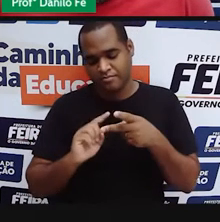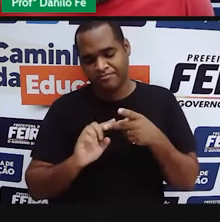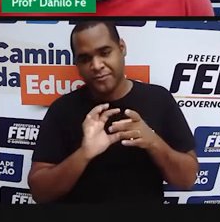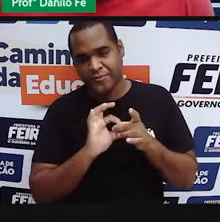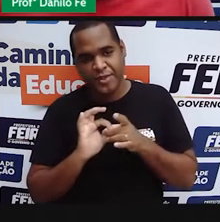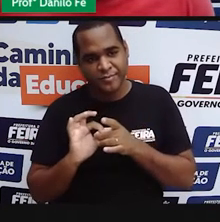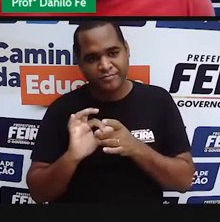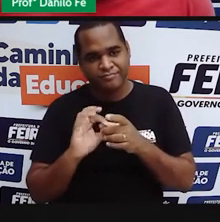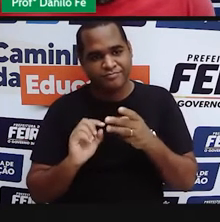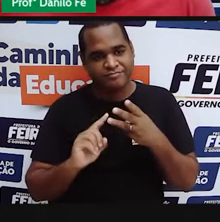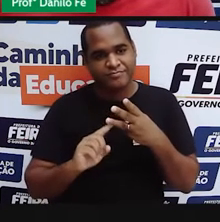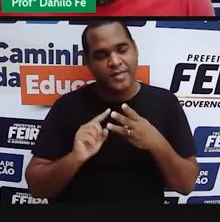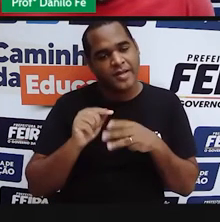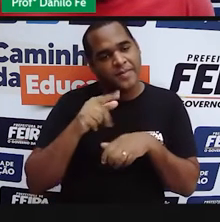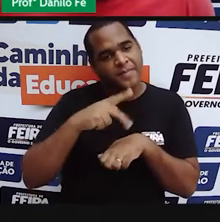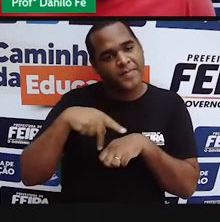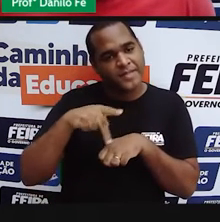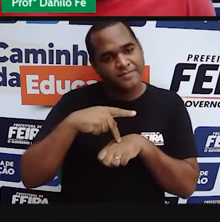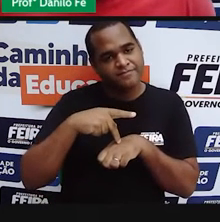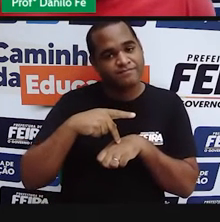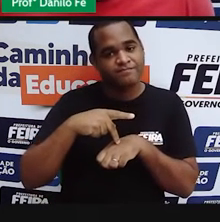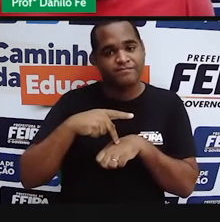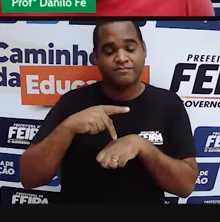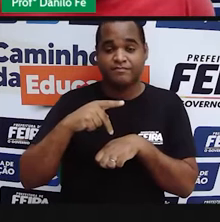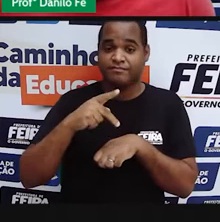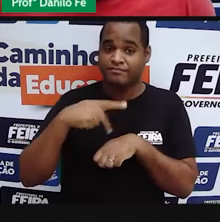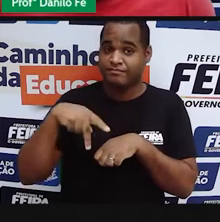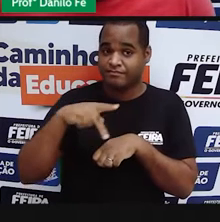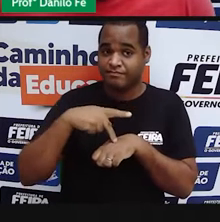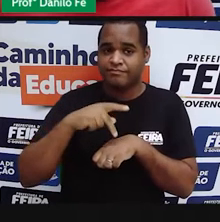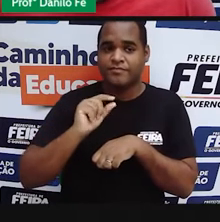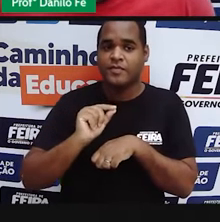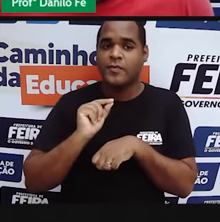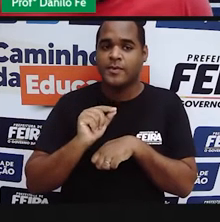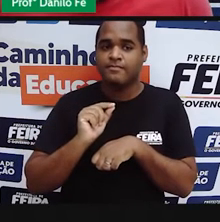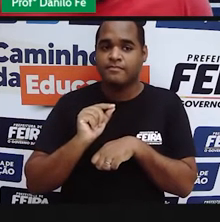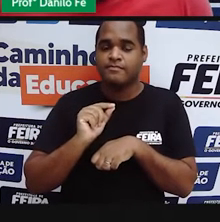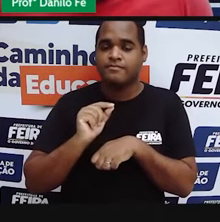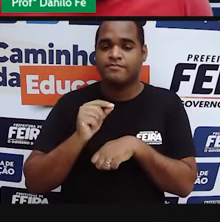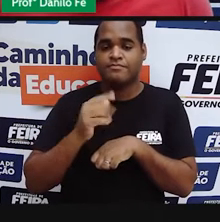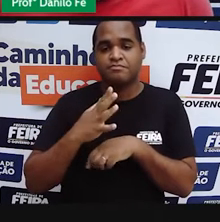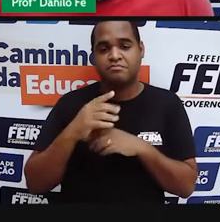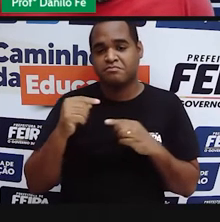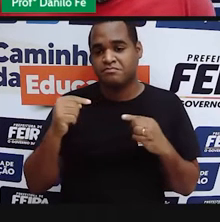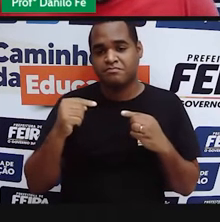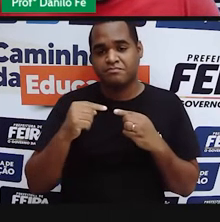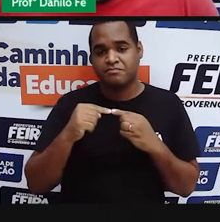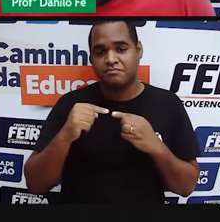do que é União, do que é país. País se refere a